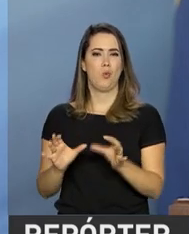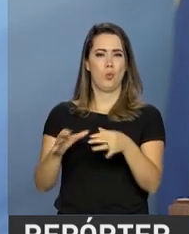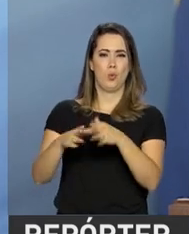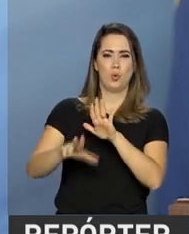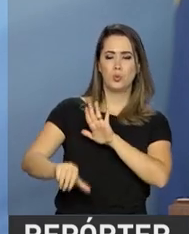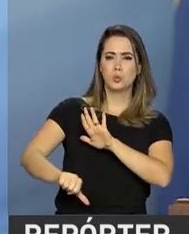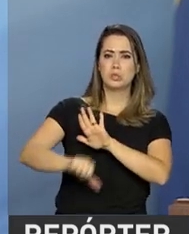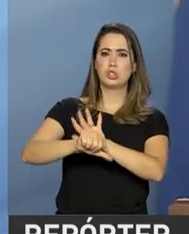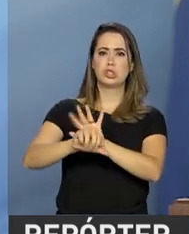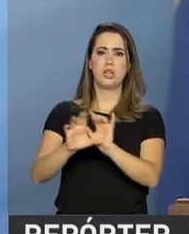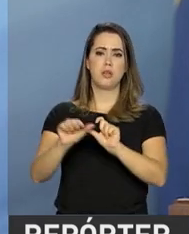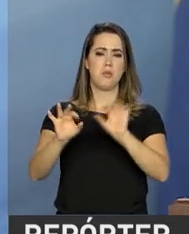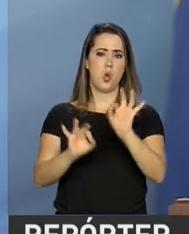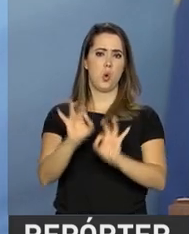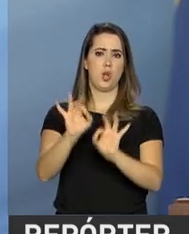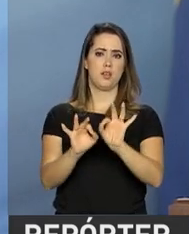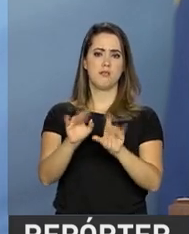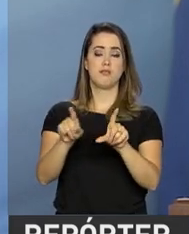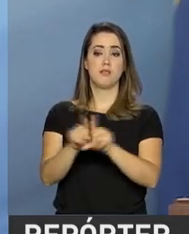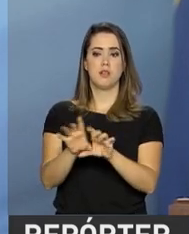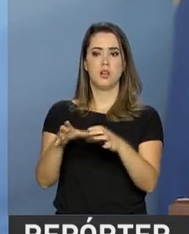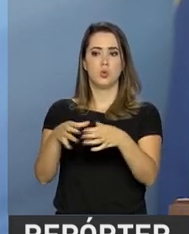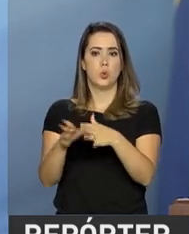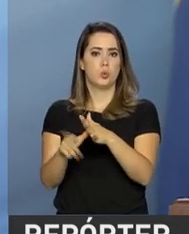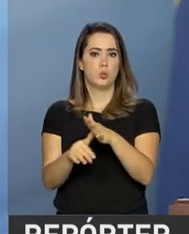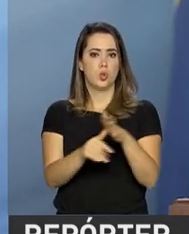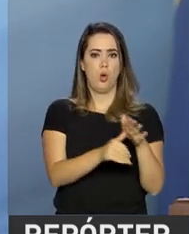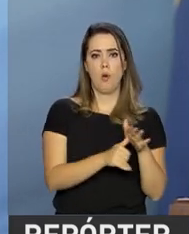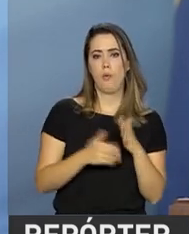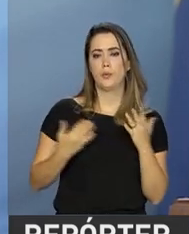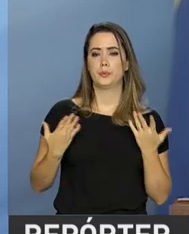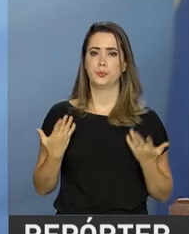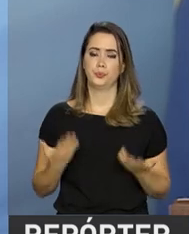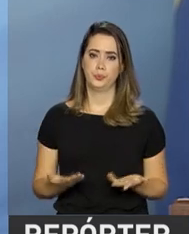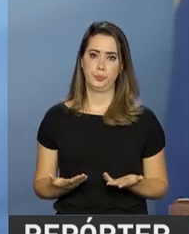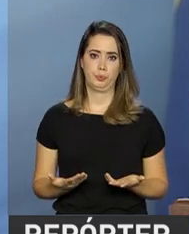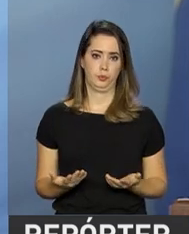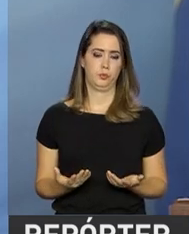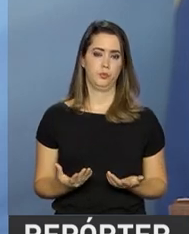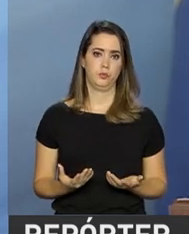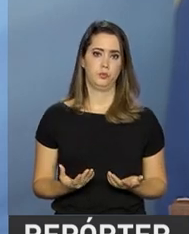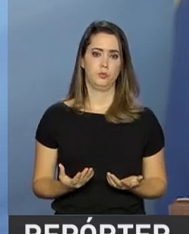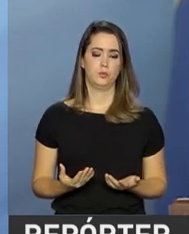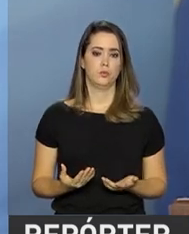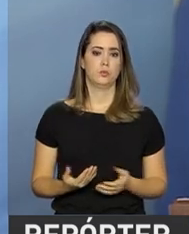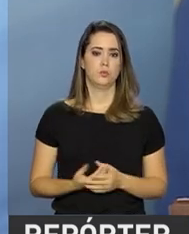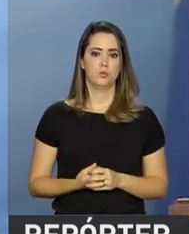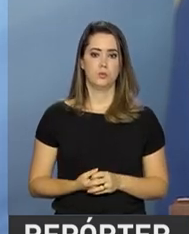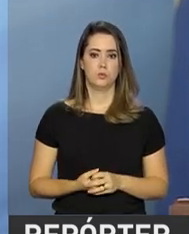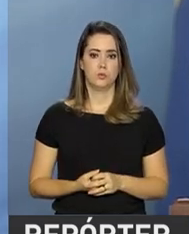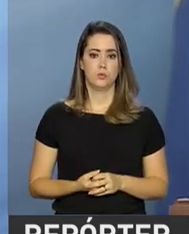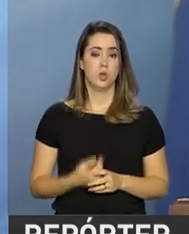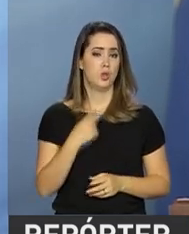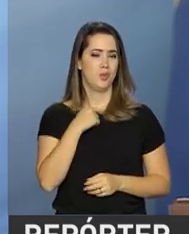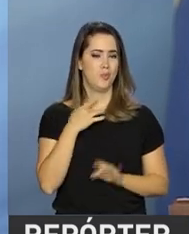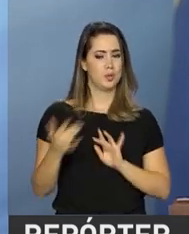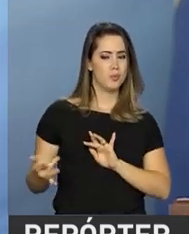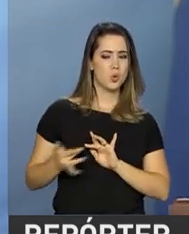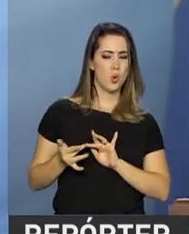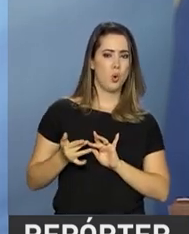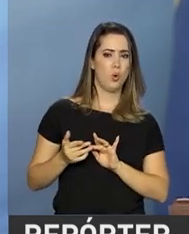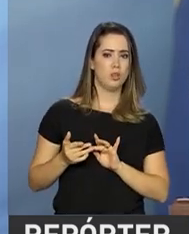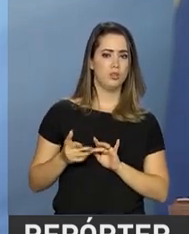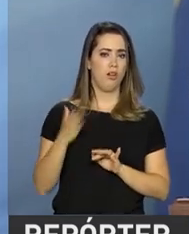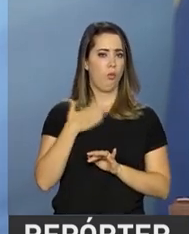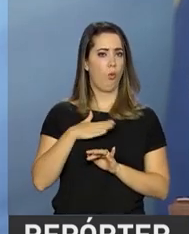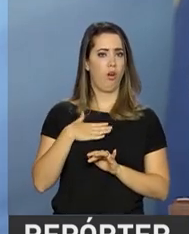organizado e as quadrilhas. Não podemos aceitar passivamente